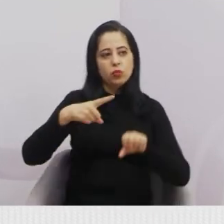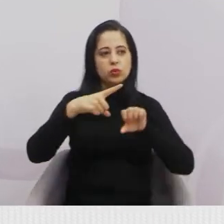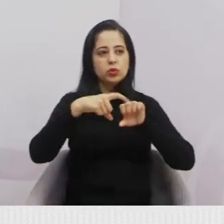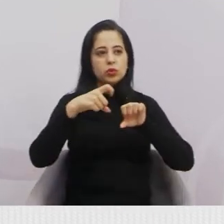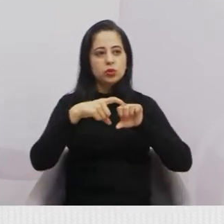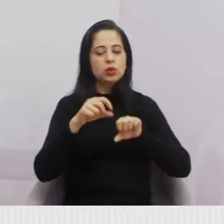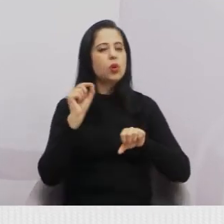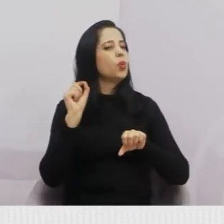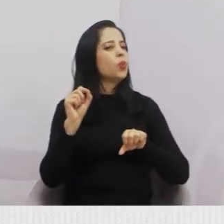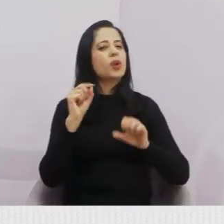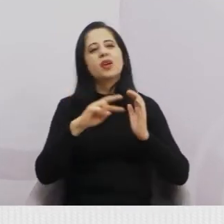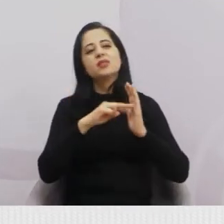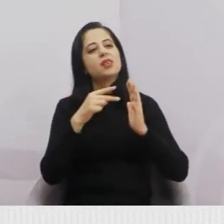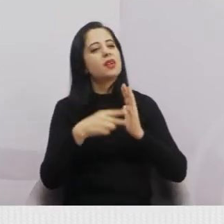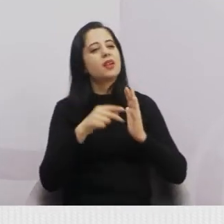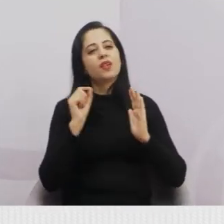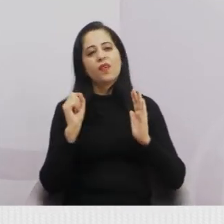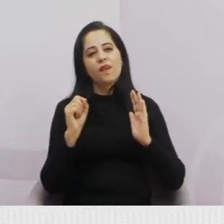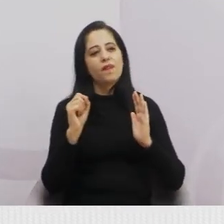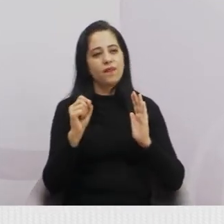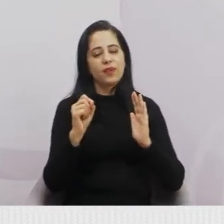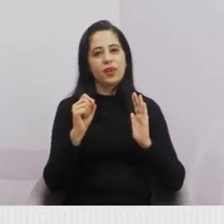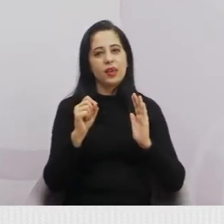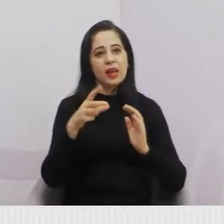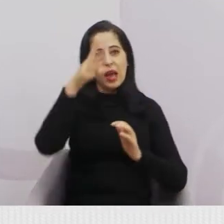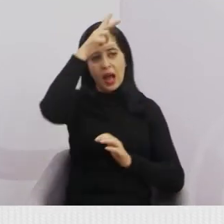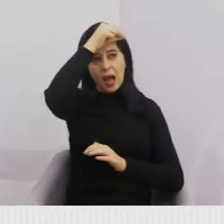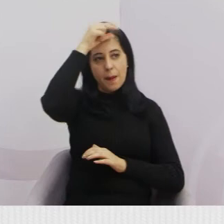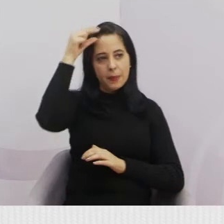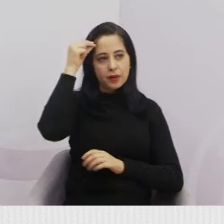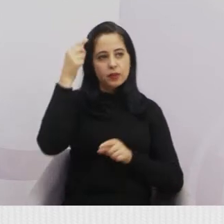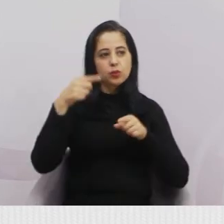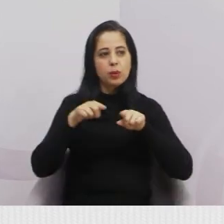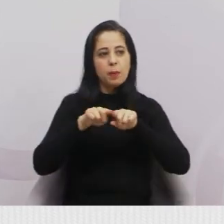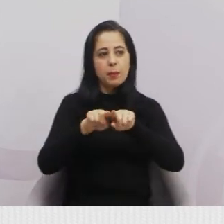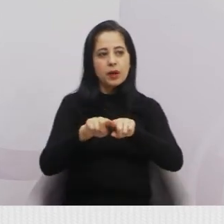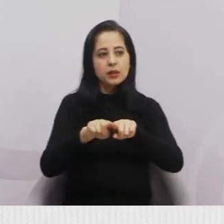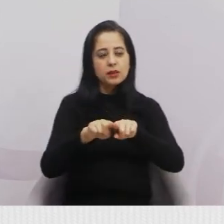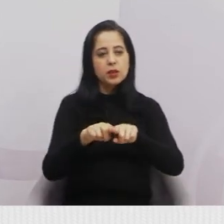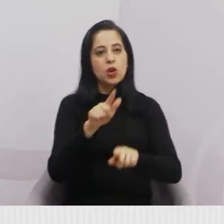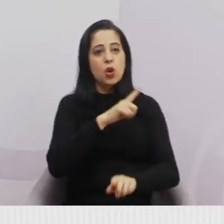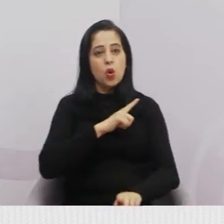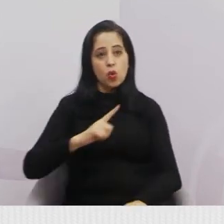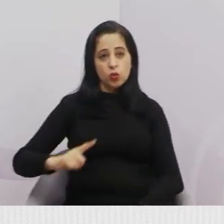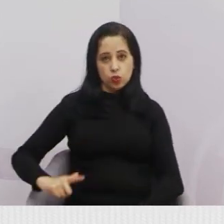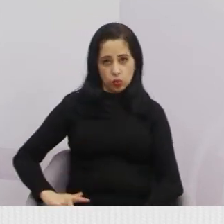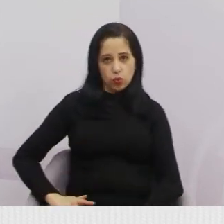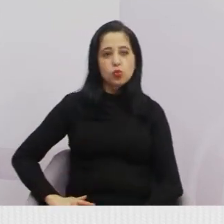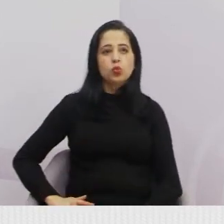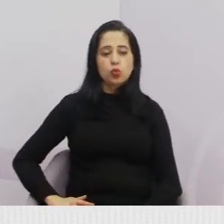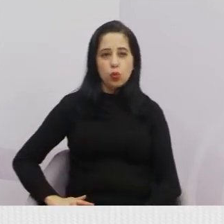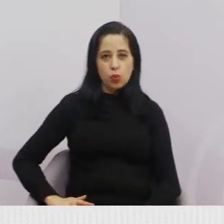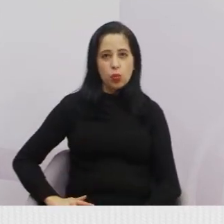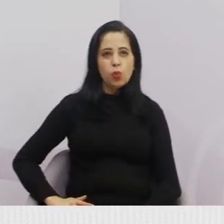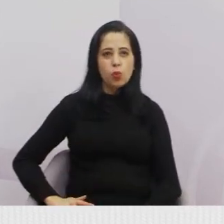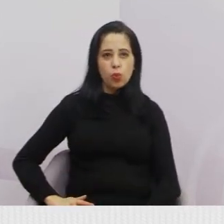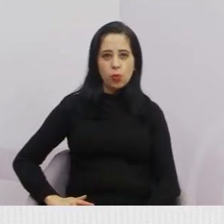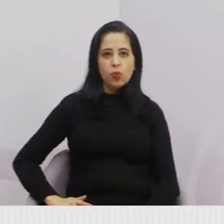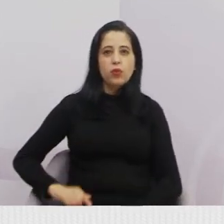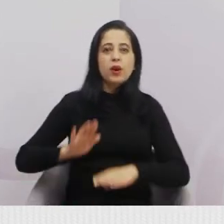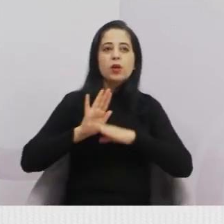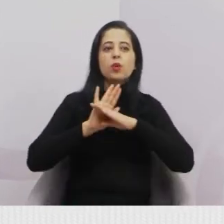que é uma parceria da Prefeitura com o Governo do Estado. Até o momento, Jacaré registrou